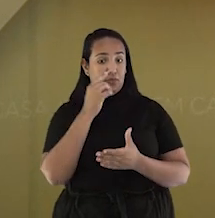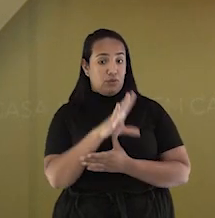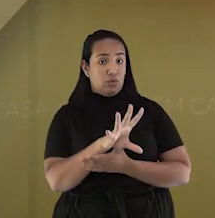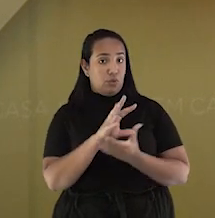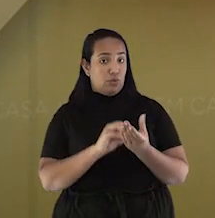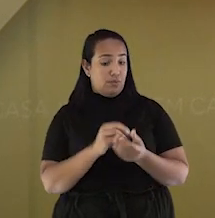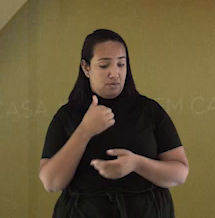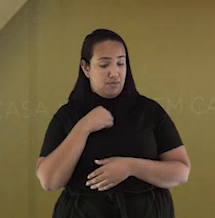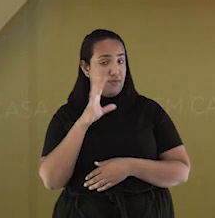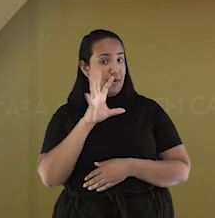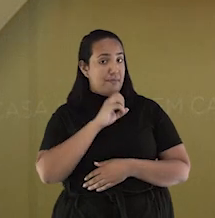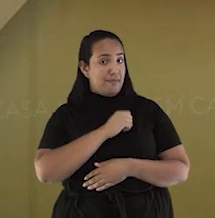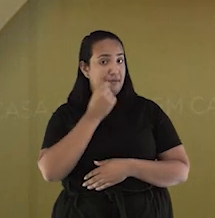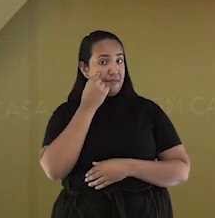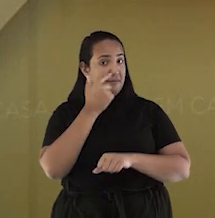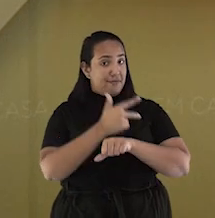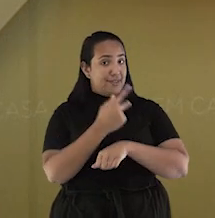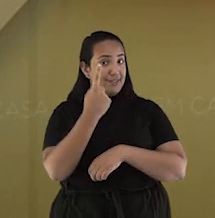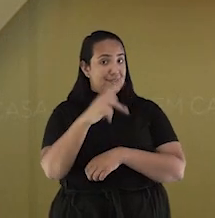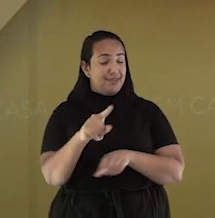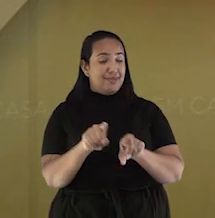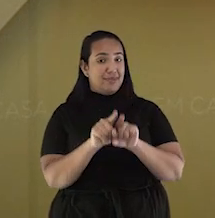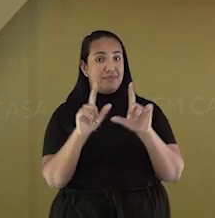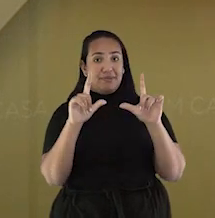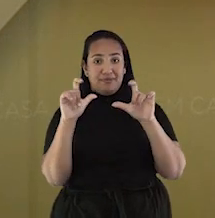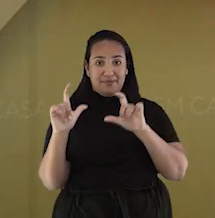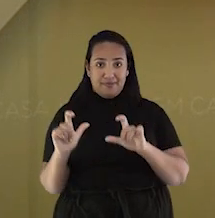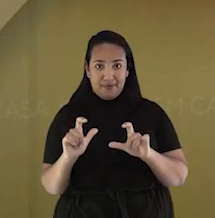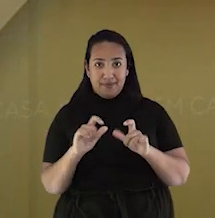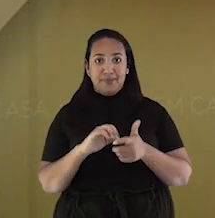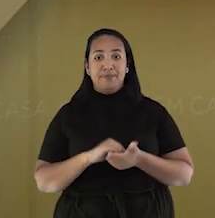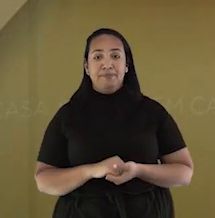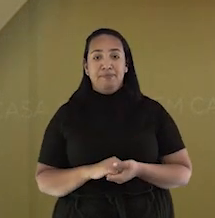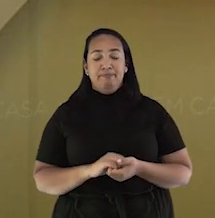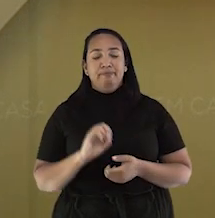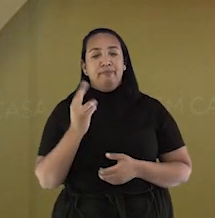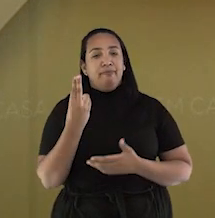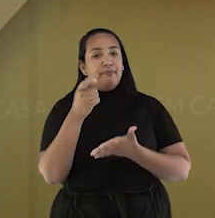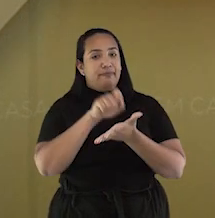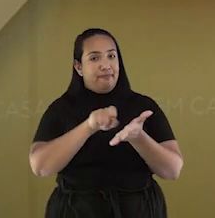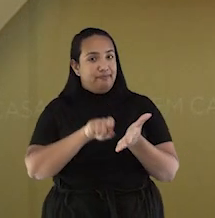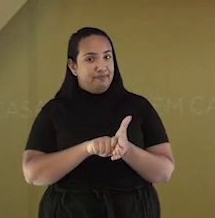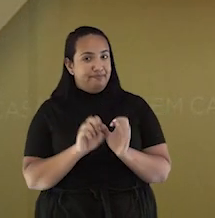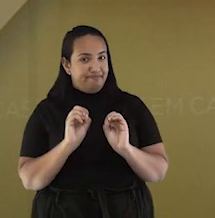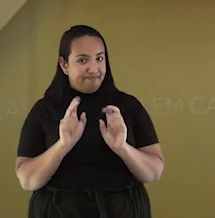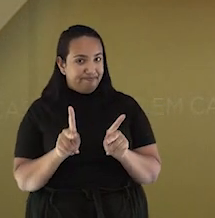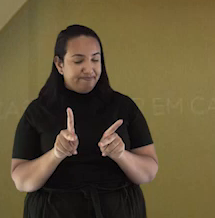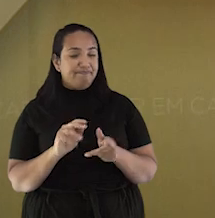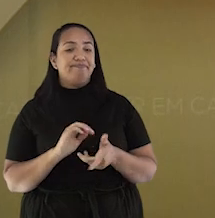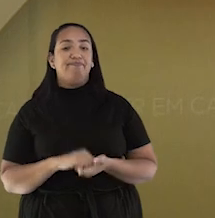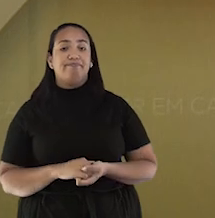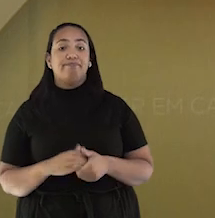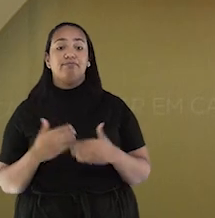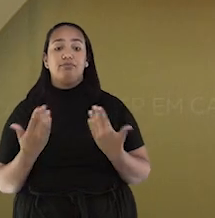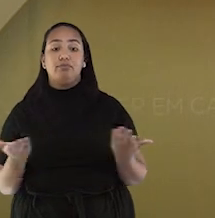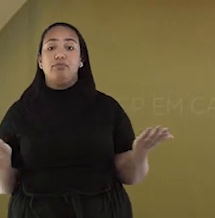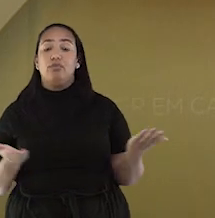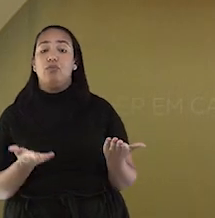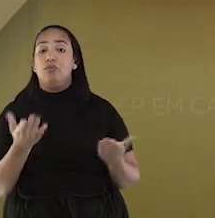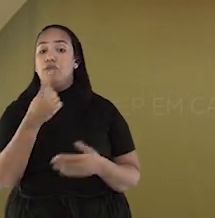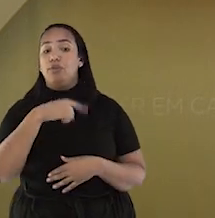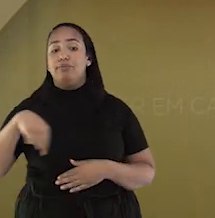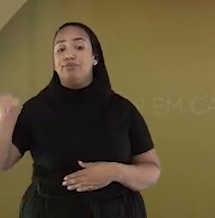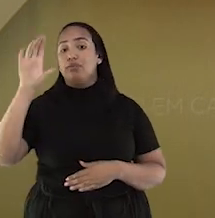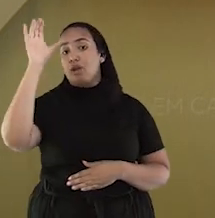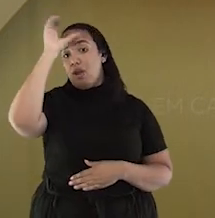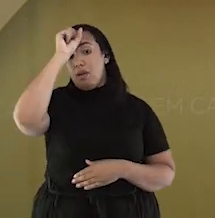que eu vou amar receber o seu vídeo, ou a sua foto, ou a sua escrita. Ok? Então, aprendemos